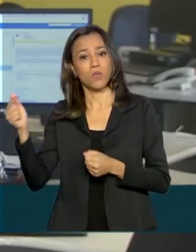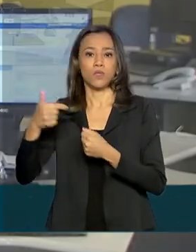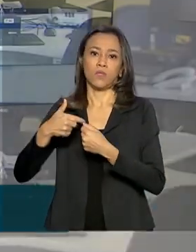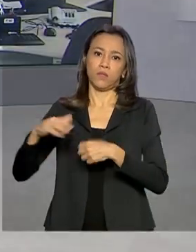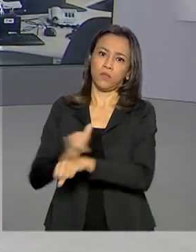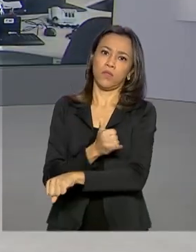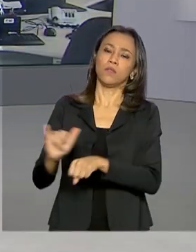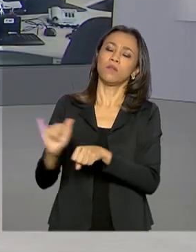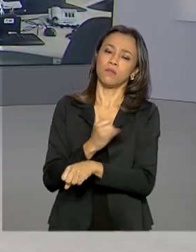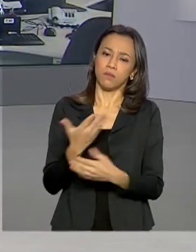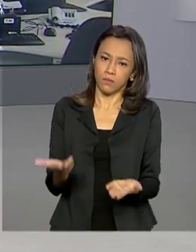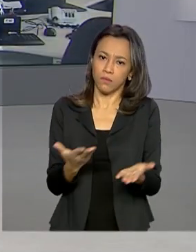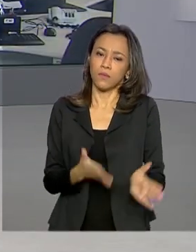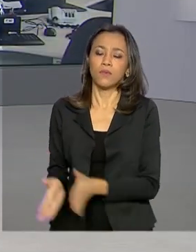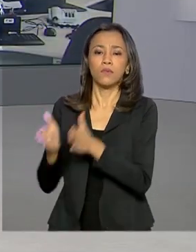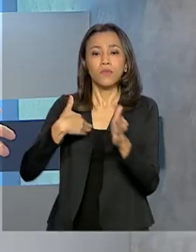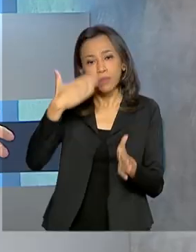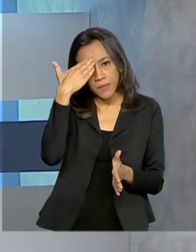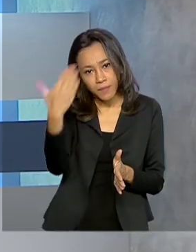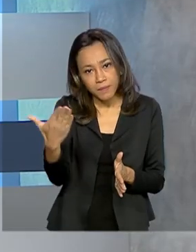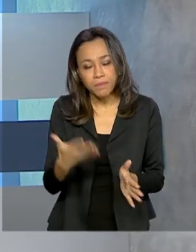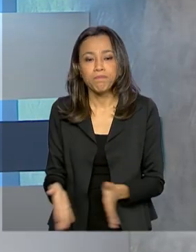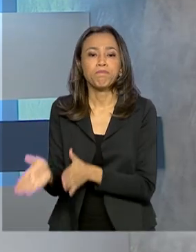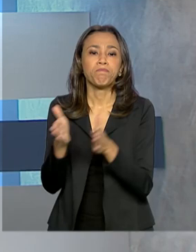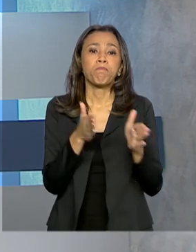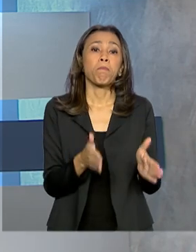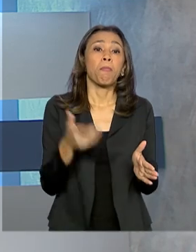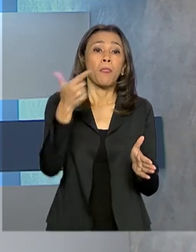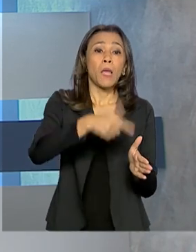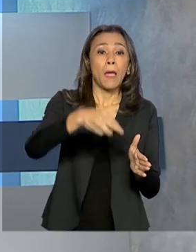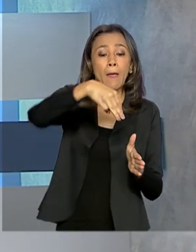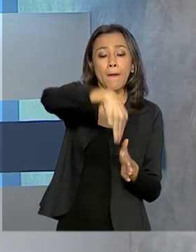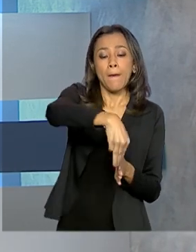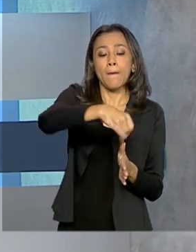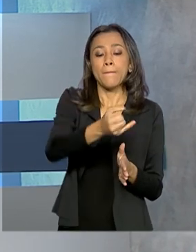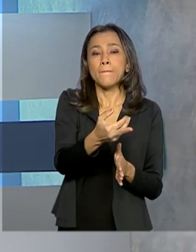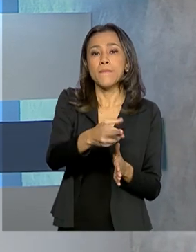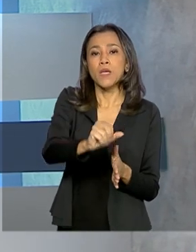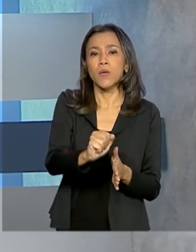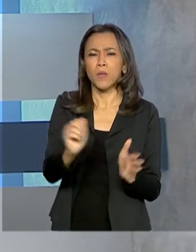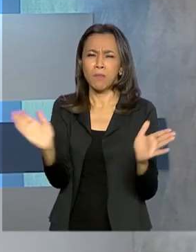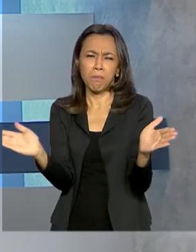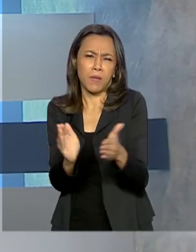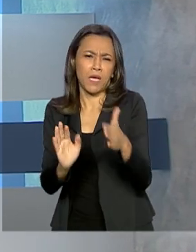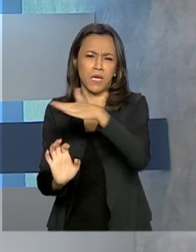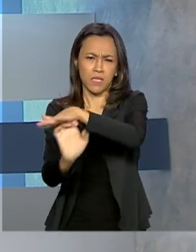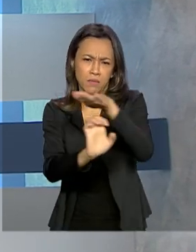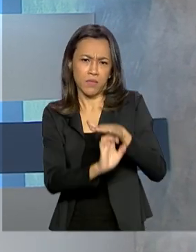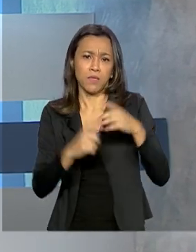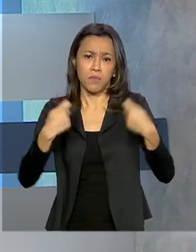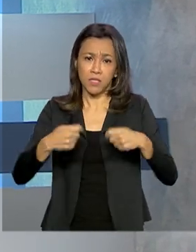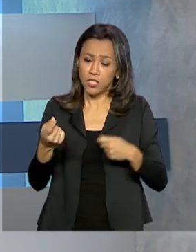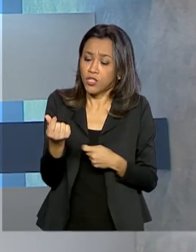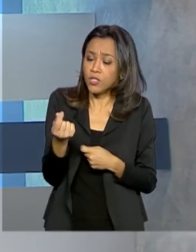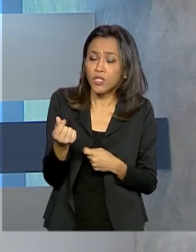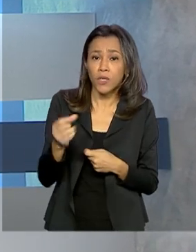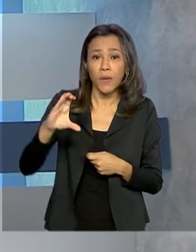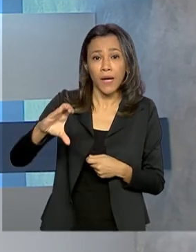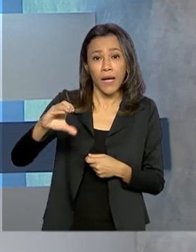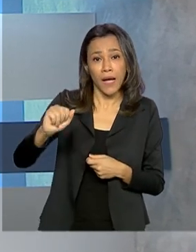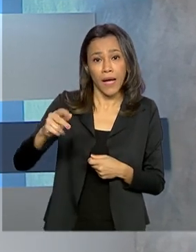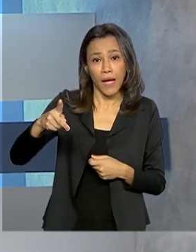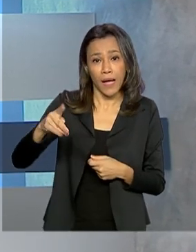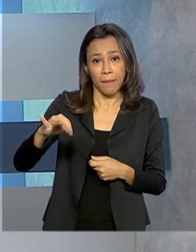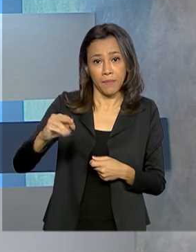Obrigada, Maurício, pela sua participação. Micro e pequenos empreendedores que precisam de capital de giro para sobreviver já podem ter